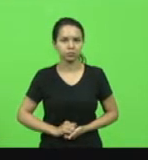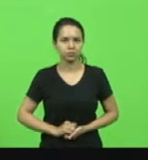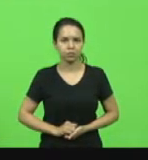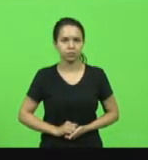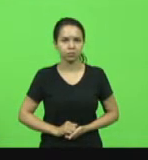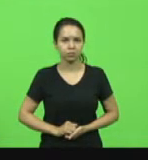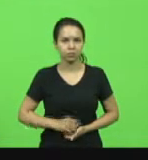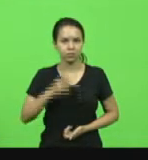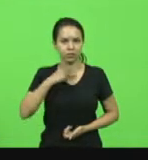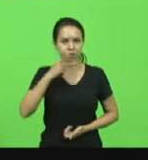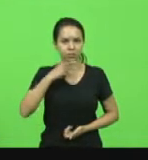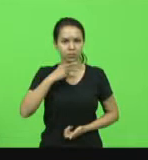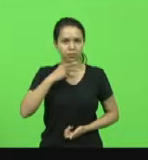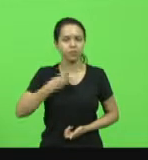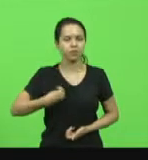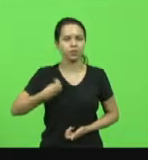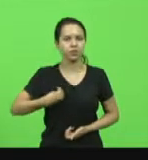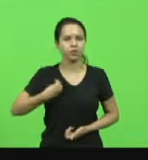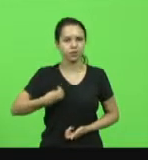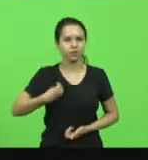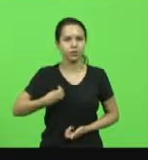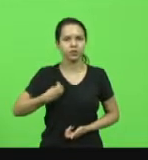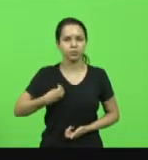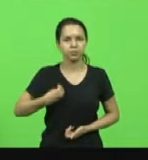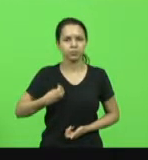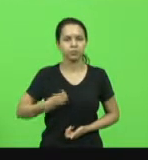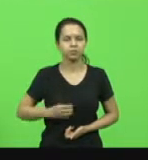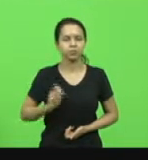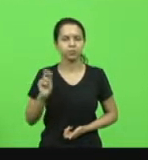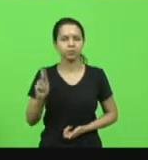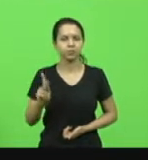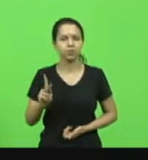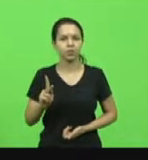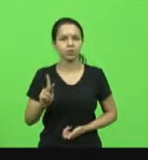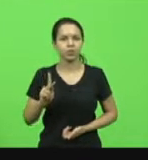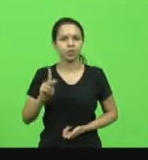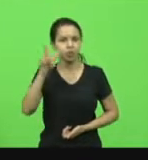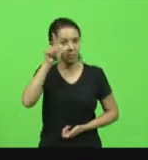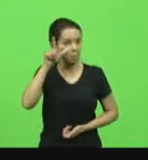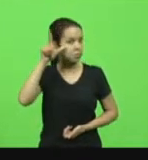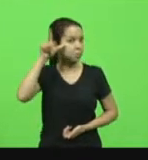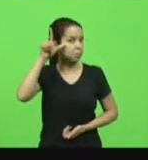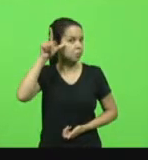Deputado Kennedy. Presente, presente, presente. Ok, deputado. Deputado Lércio Schuster.